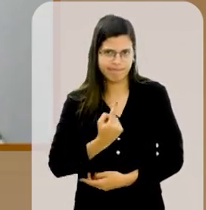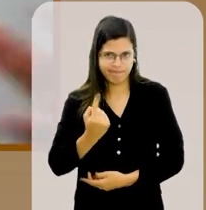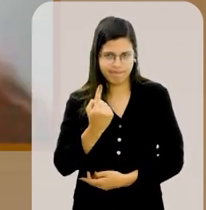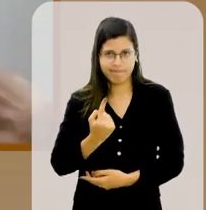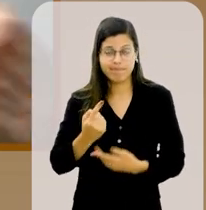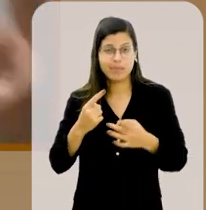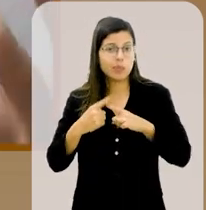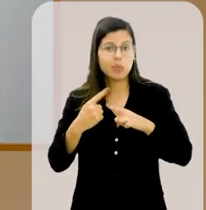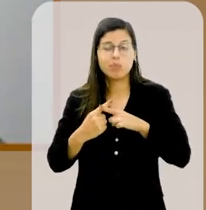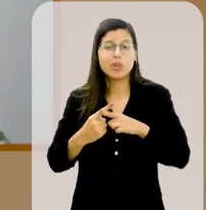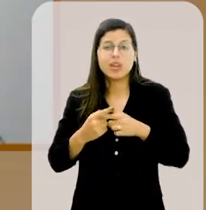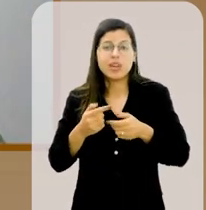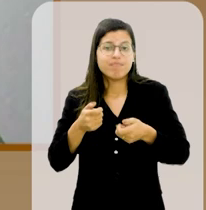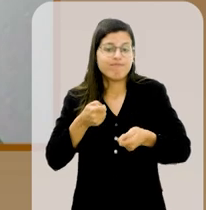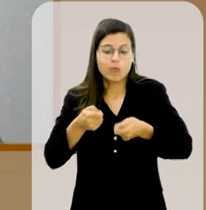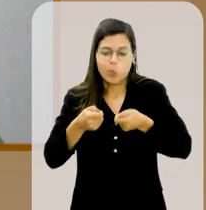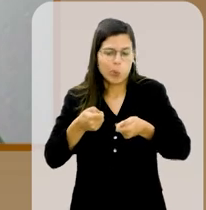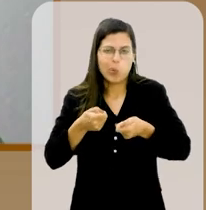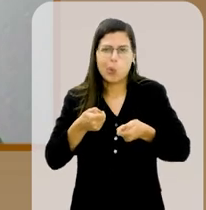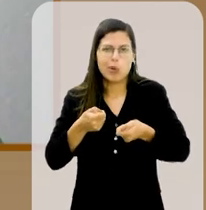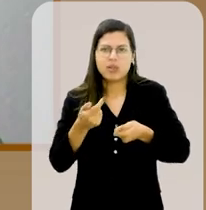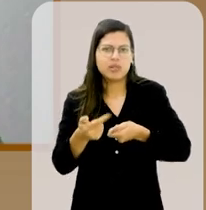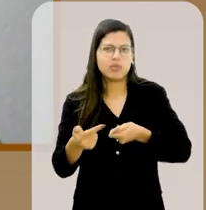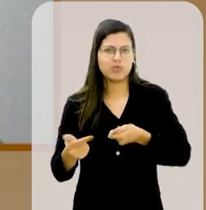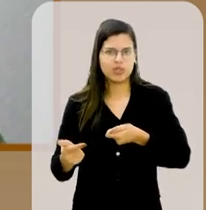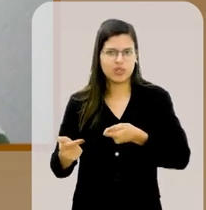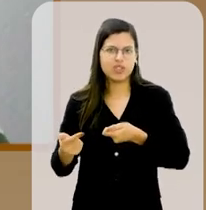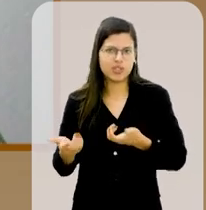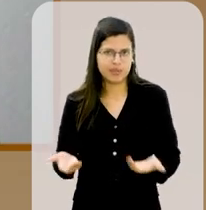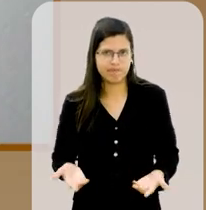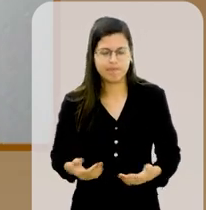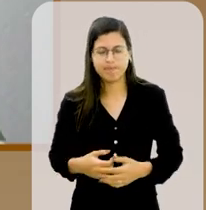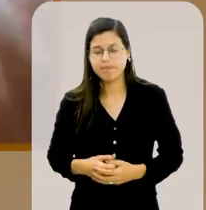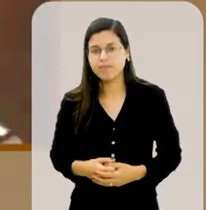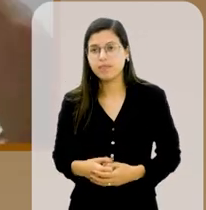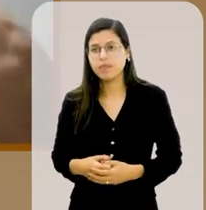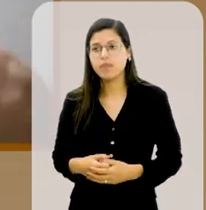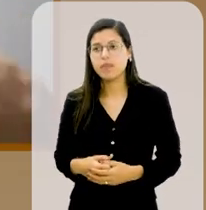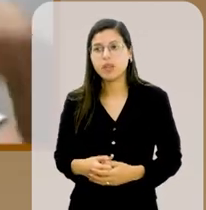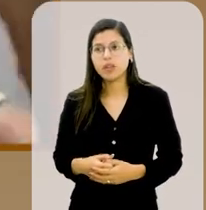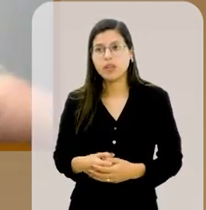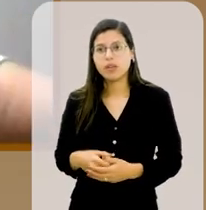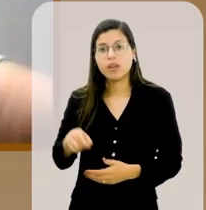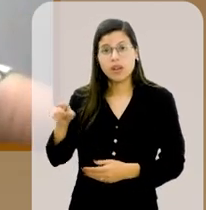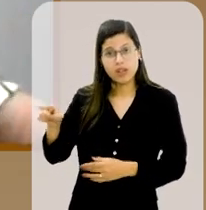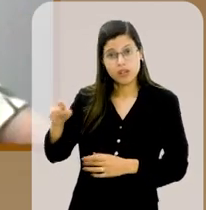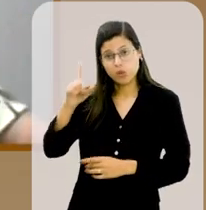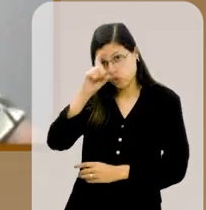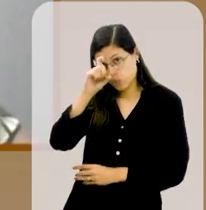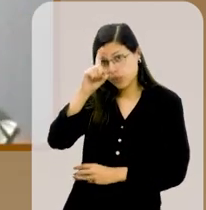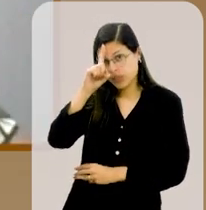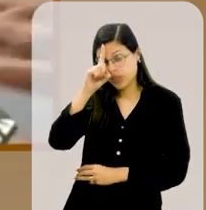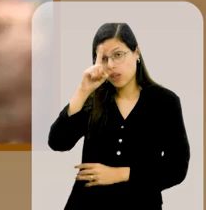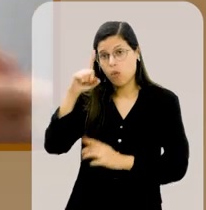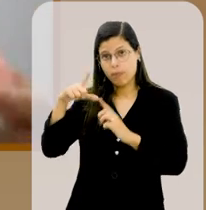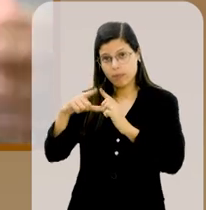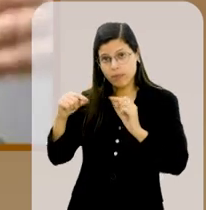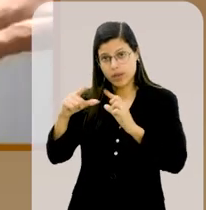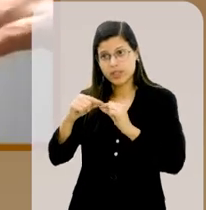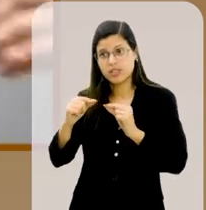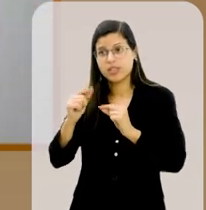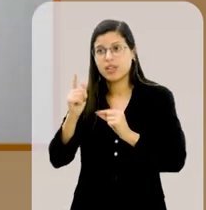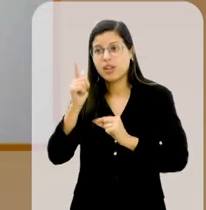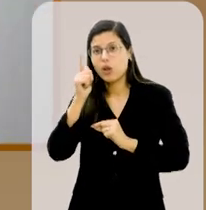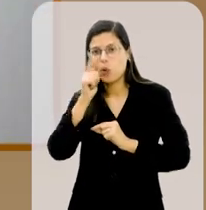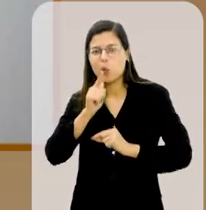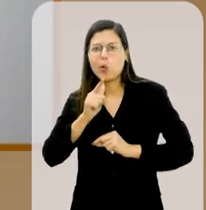porque eu não tinha controle de mão, de braço. E foi graças ao Sara que eu cheguei